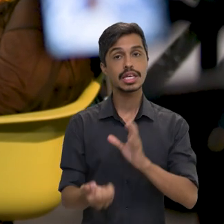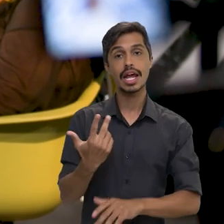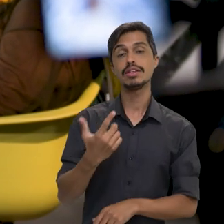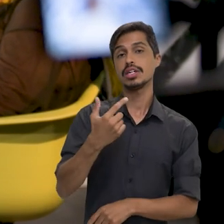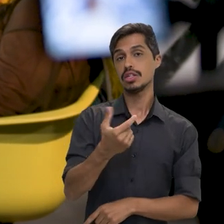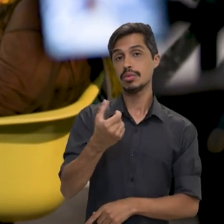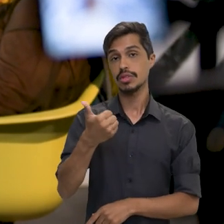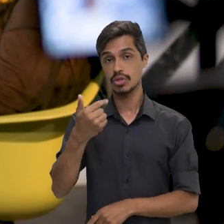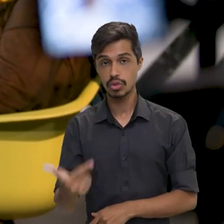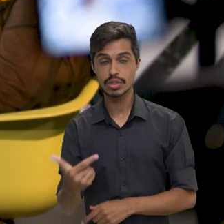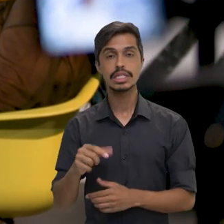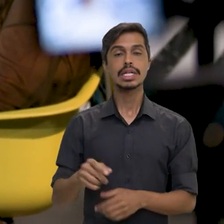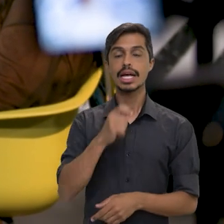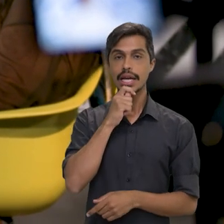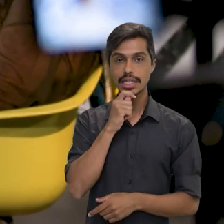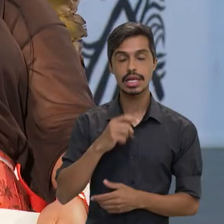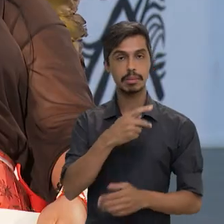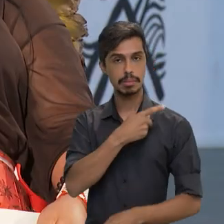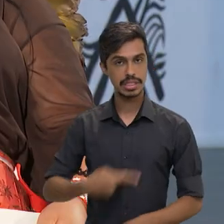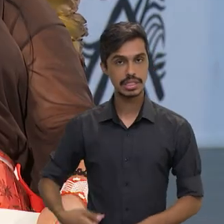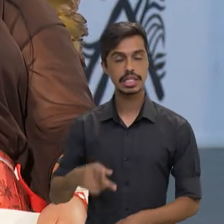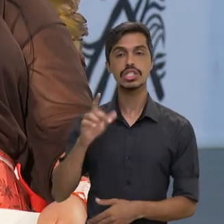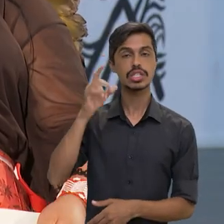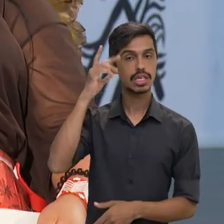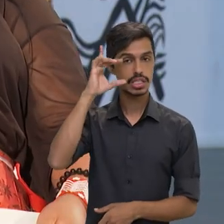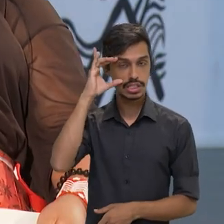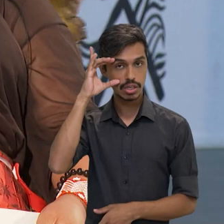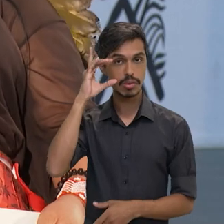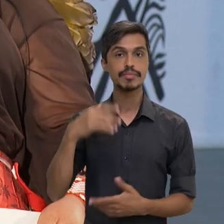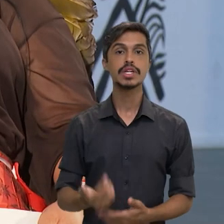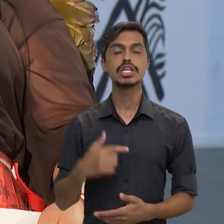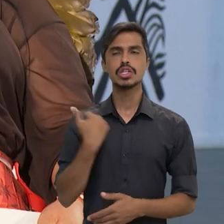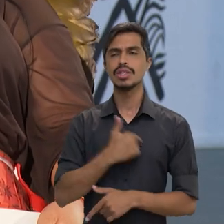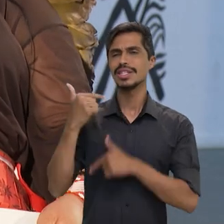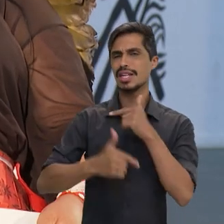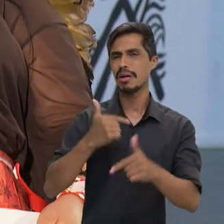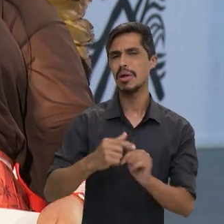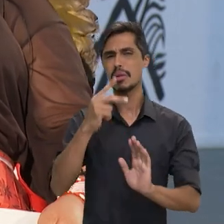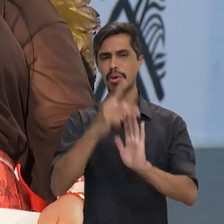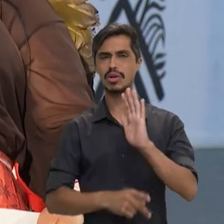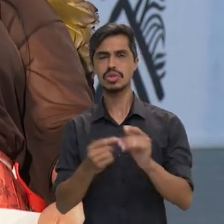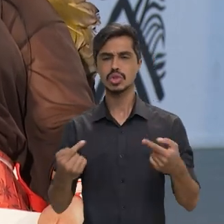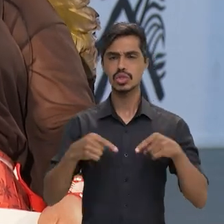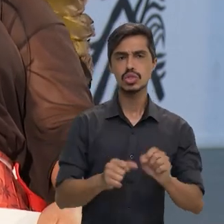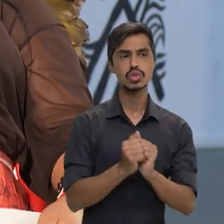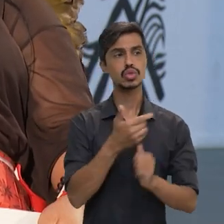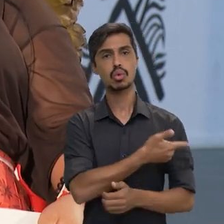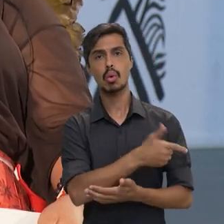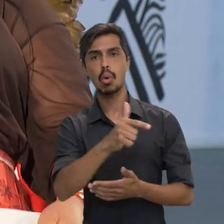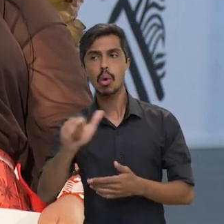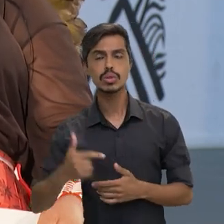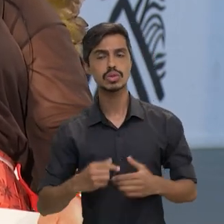criada em 2012, ainda pela presidenta Dilma, né? E a gente trabalhou plano integrado com outros